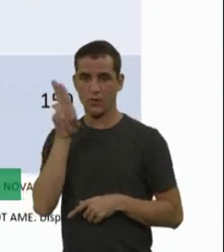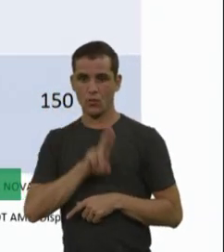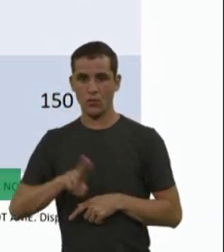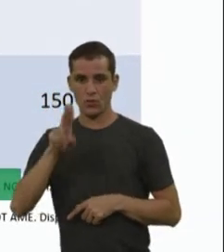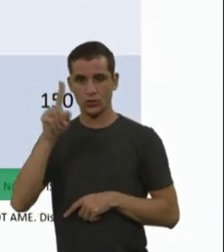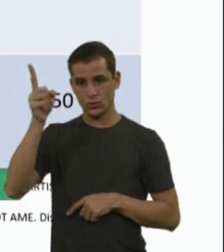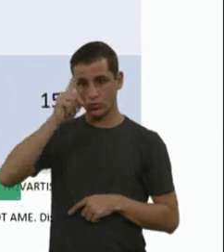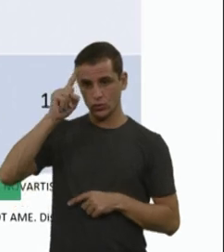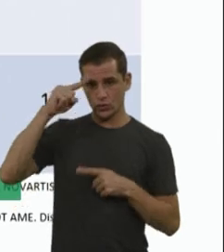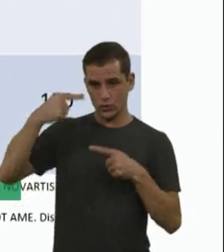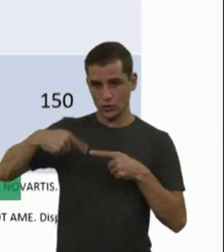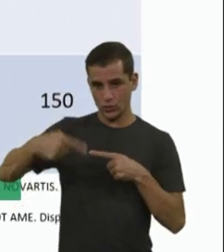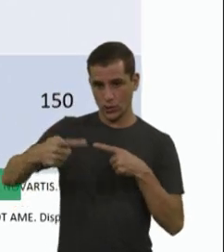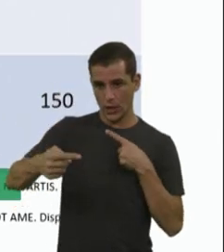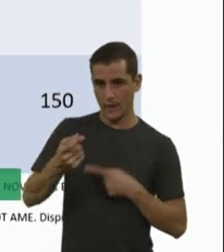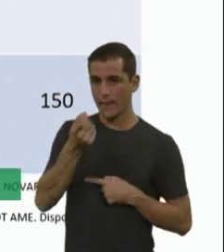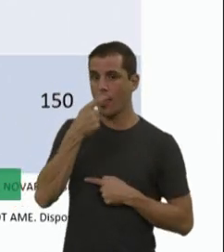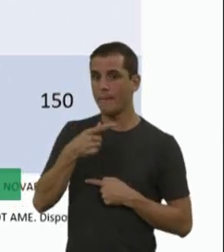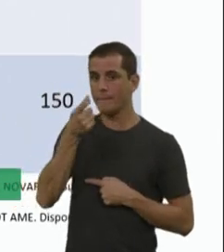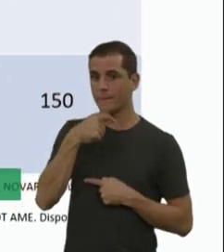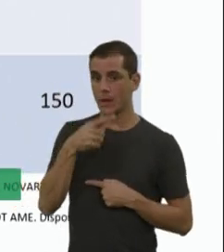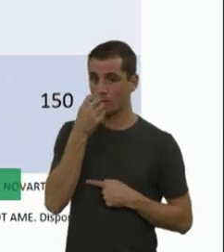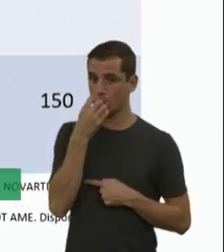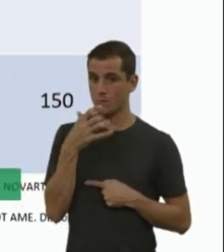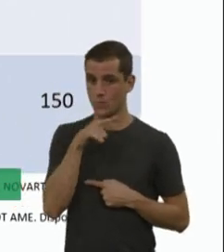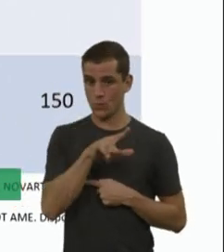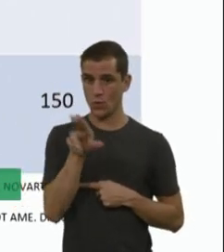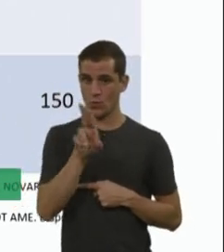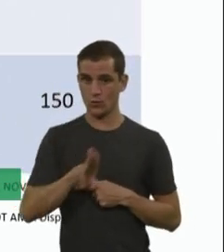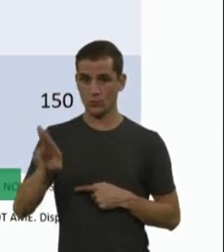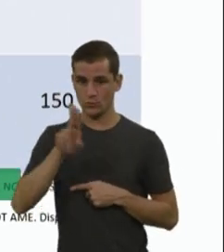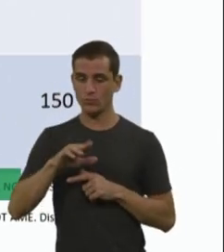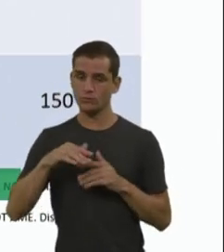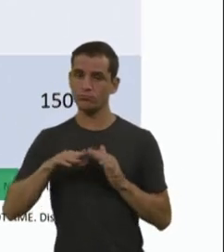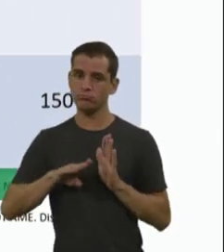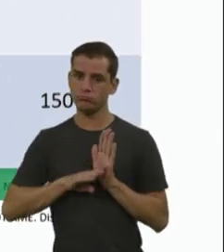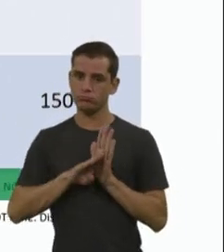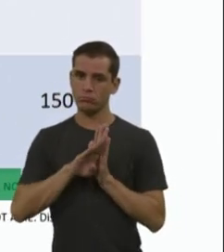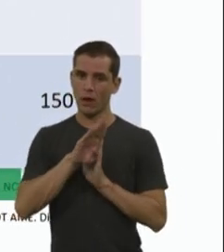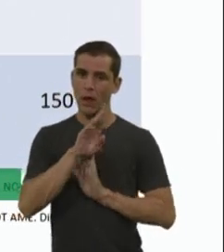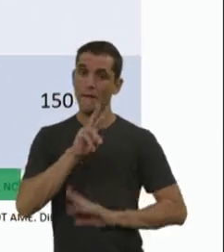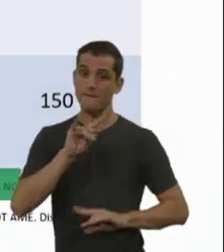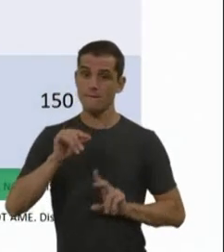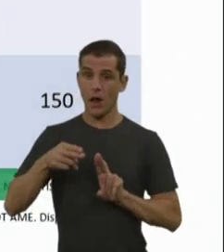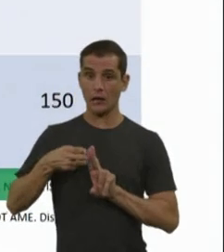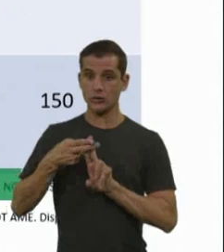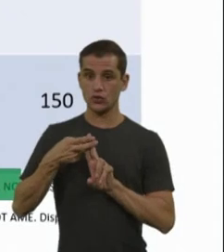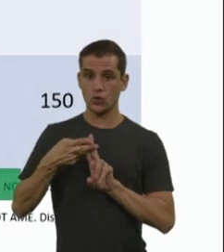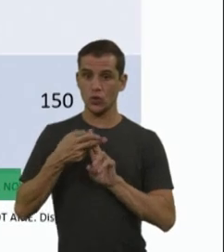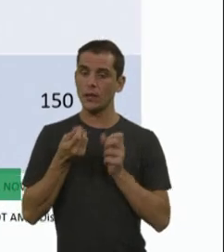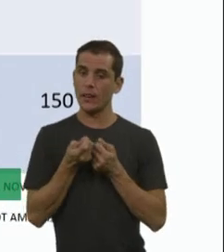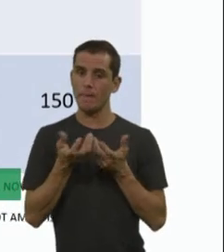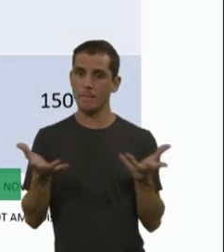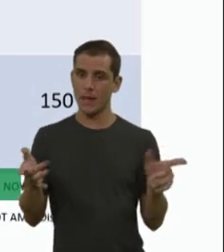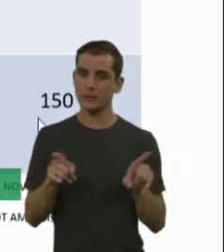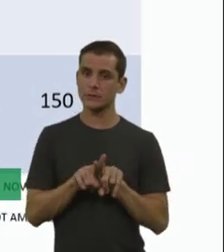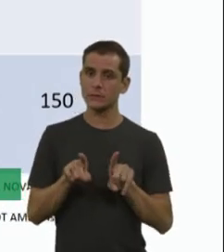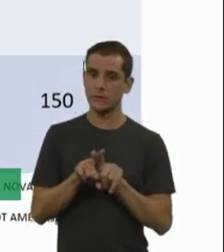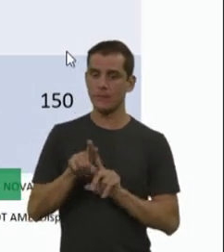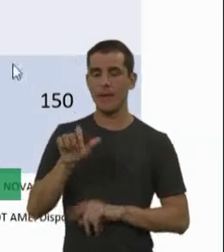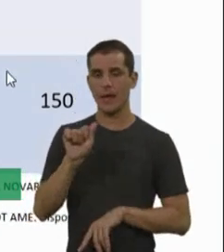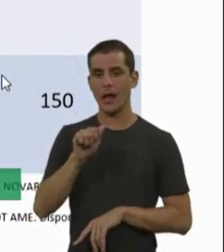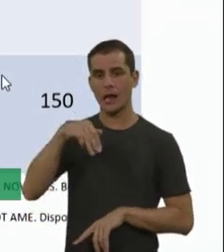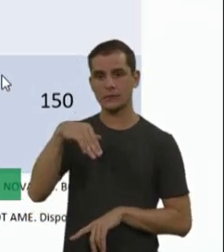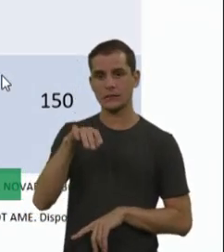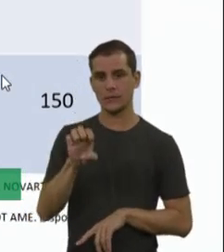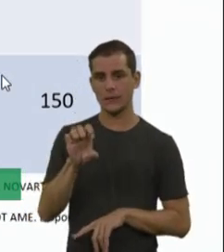via oral. Então, ele, agora ele vai ser, né, disponibilizado no SUS, ele também já está no PCDT para AME tipo 1 e